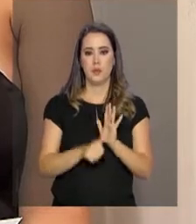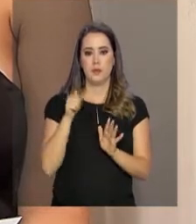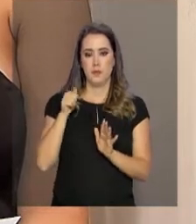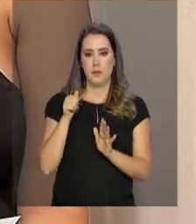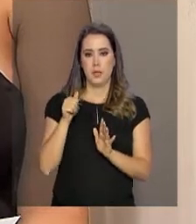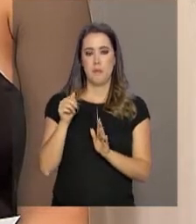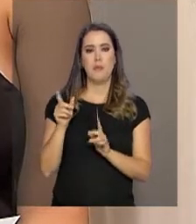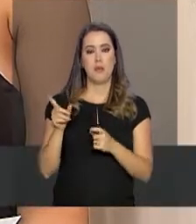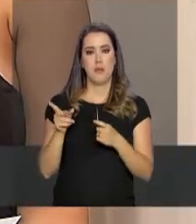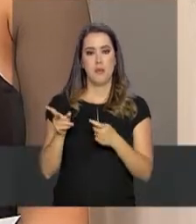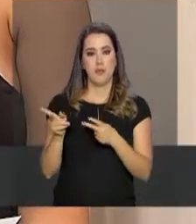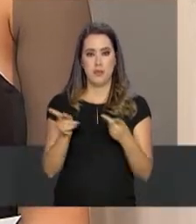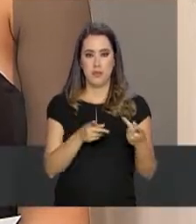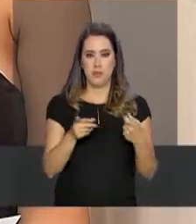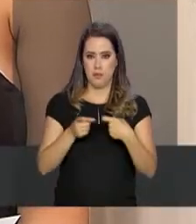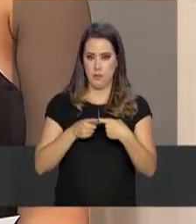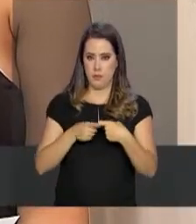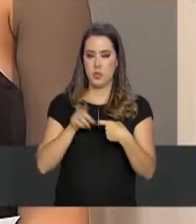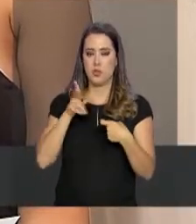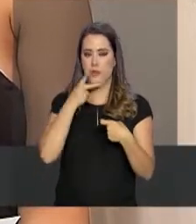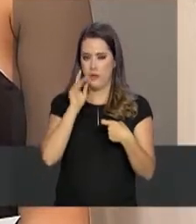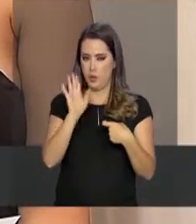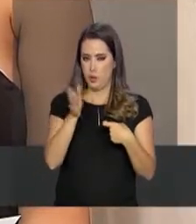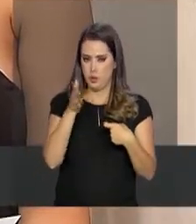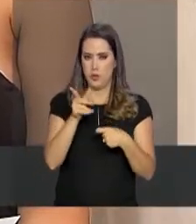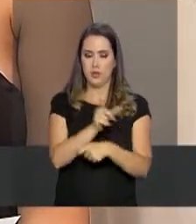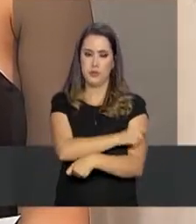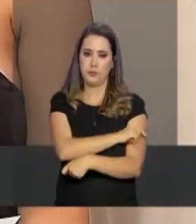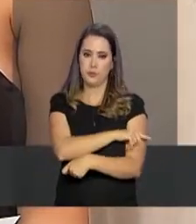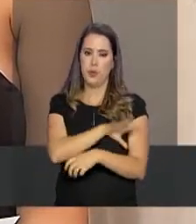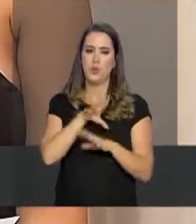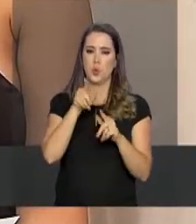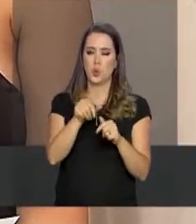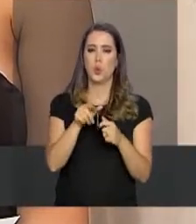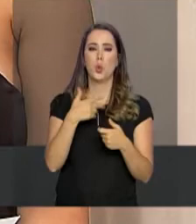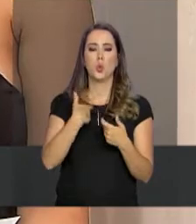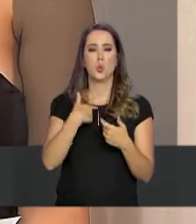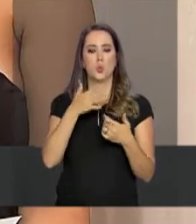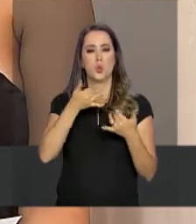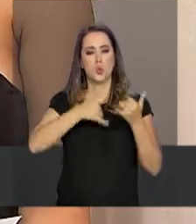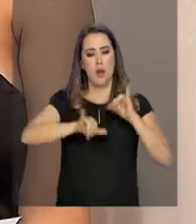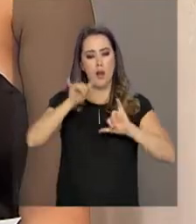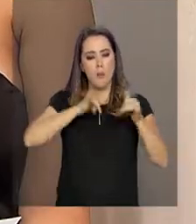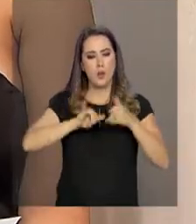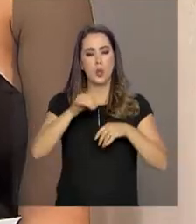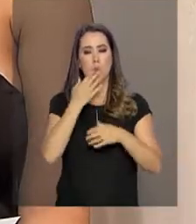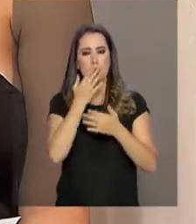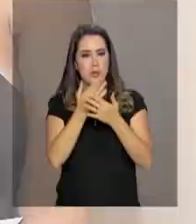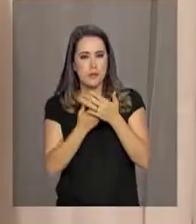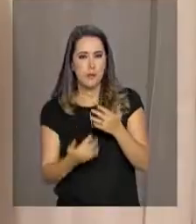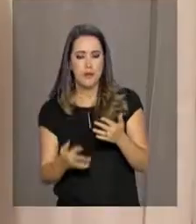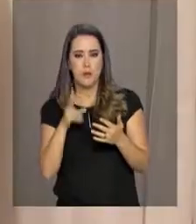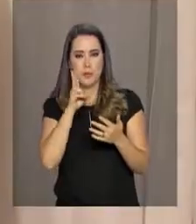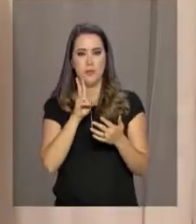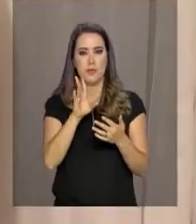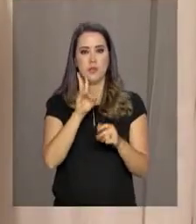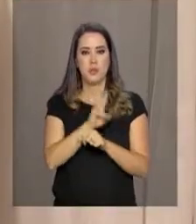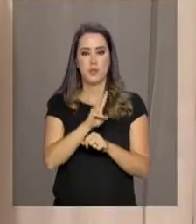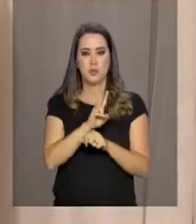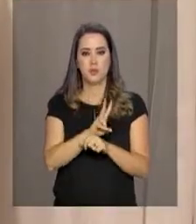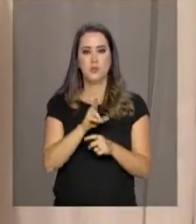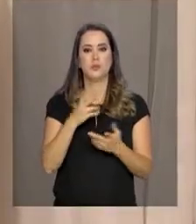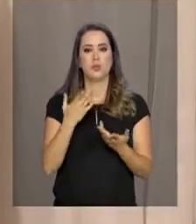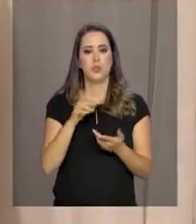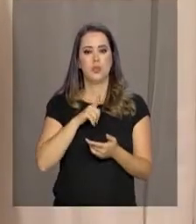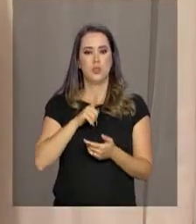obstetra, ele já falou das vacinas, fez os exames de sangue, porque tem algumas que você tem que ver se você está imunizado, né? Eu já estava imunizado a